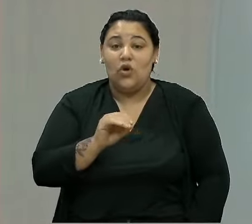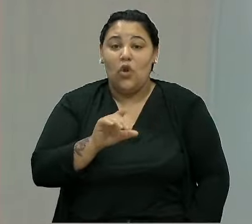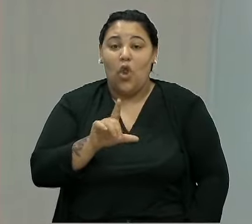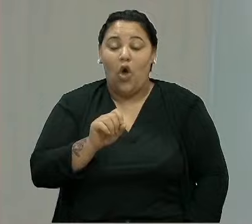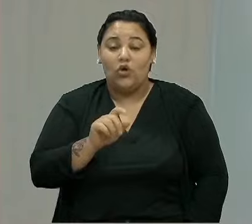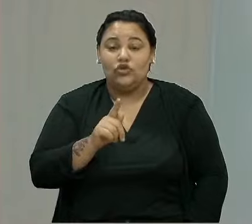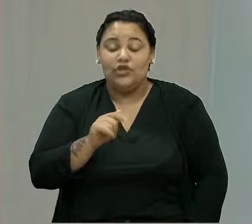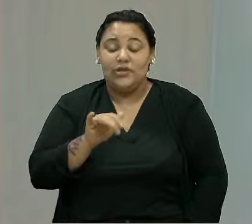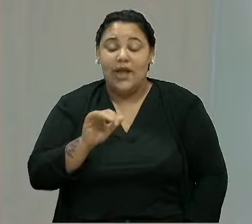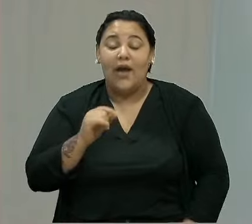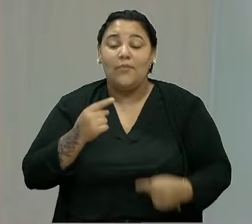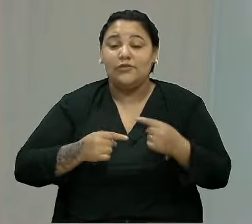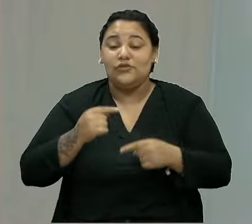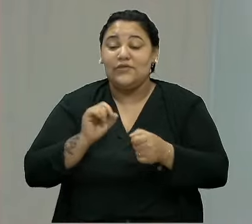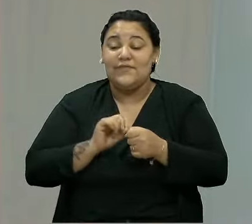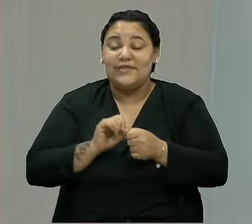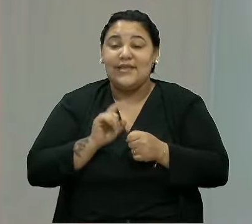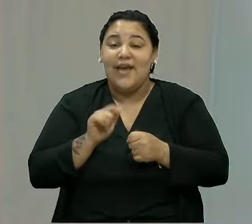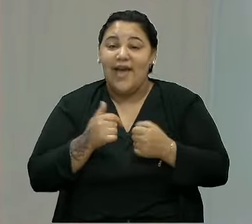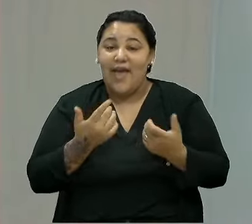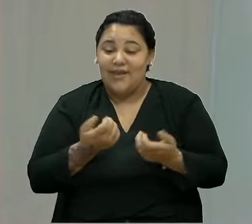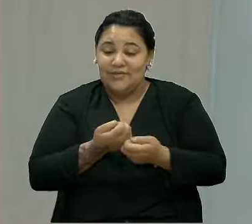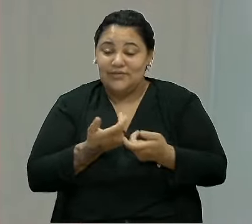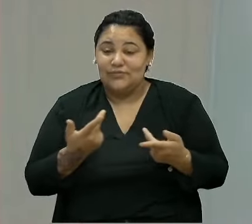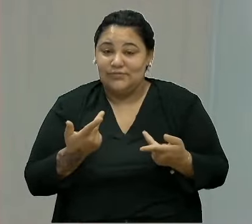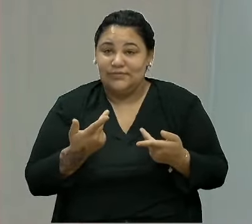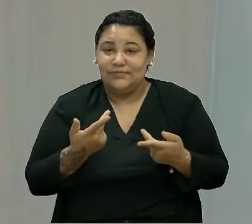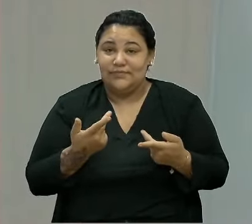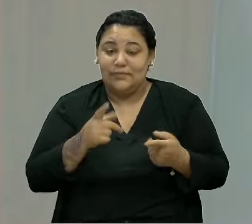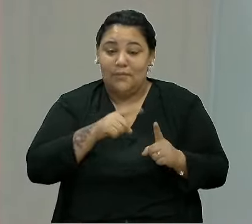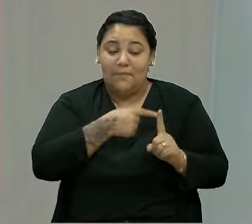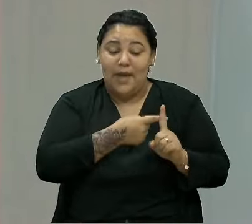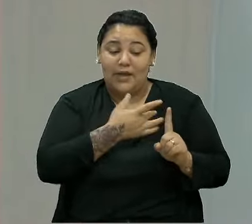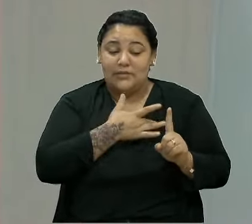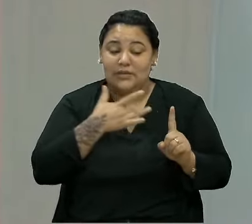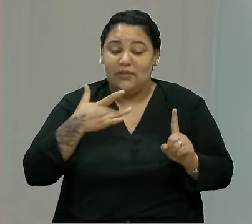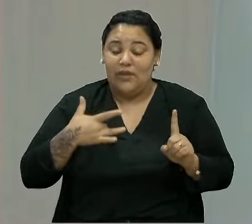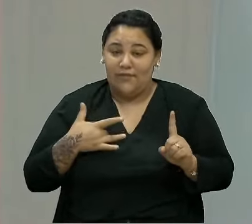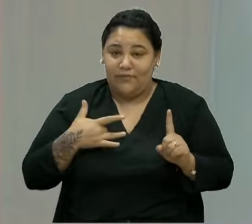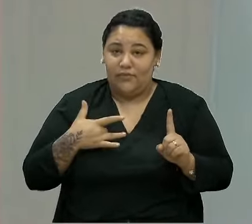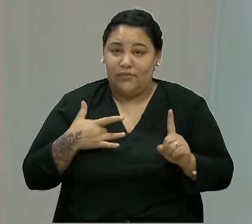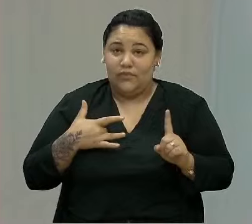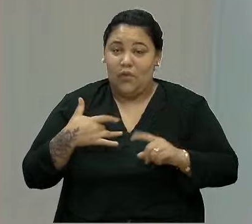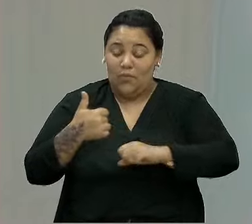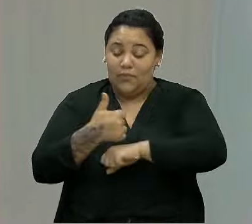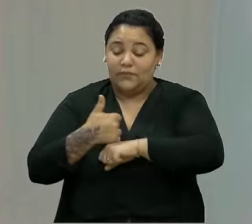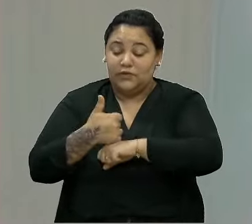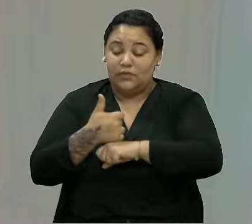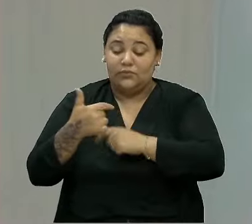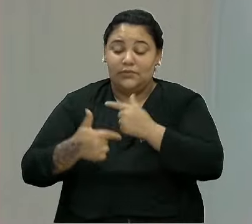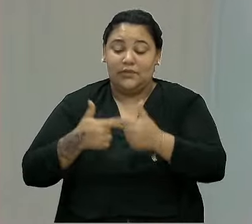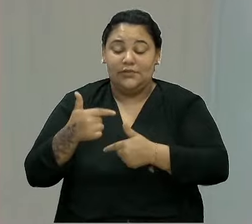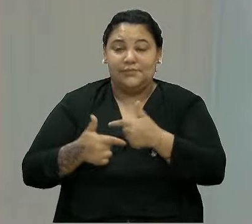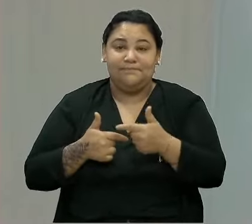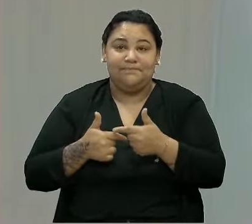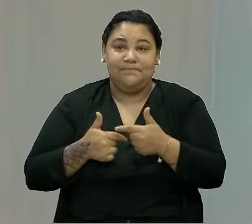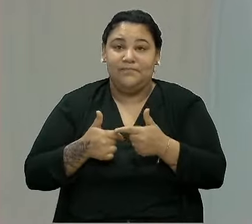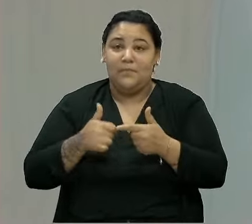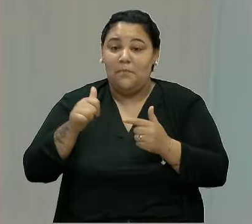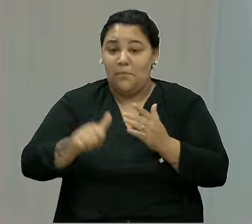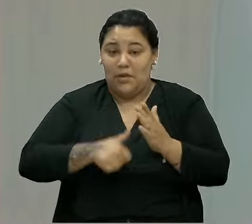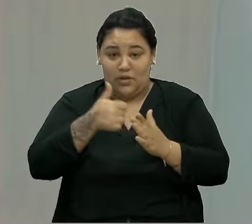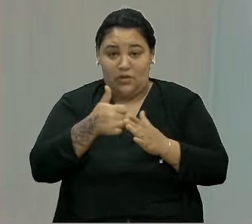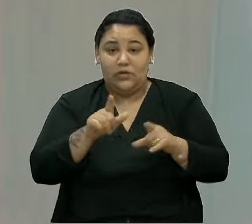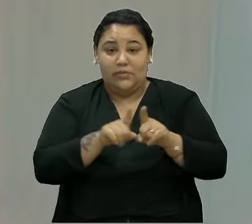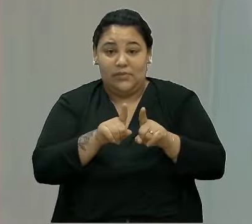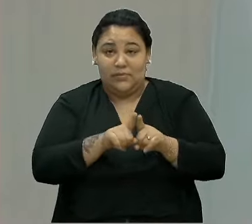fazia era esse, quanto mais saudável o trabalhador ou a trabalhadora está, melhor, inclusive para o